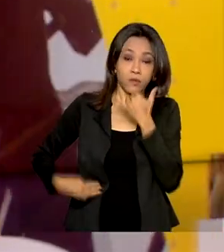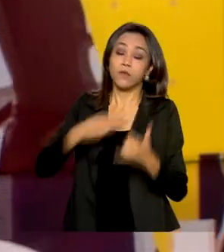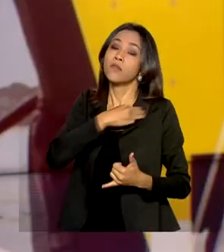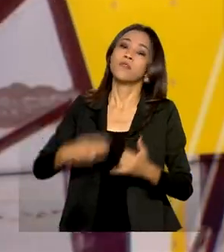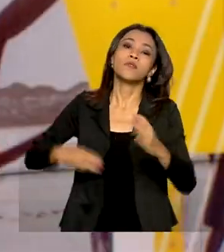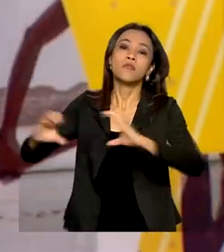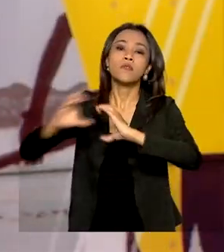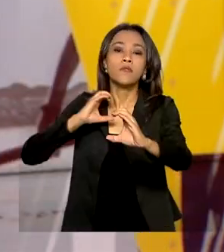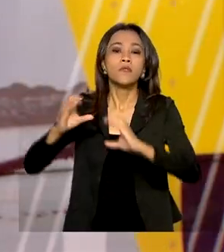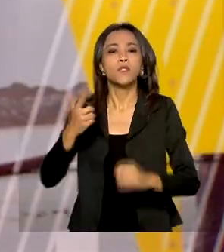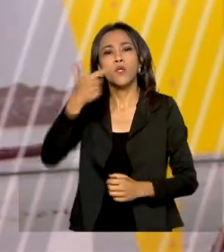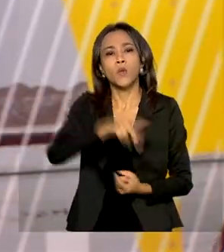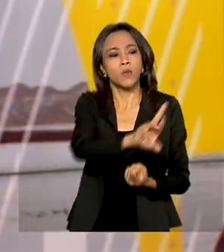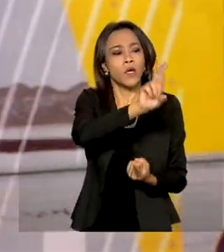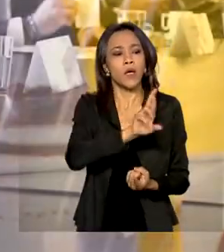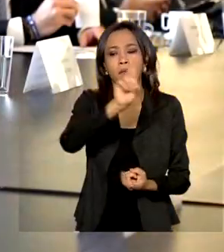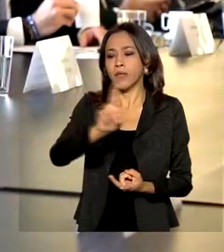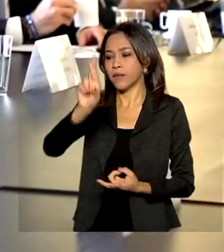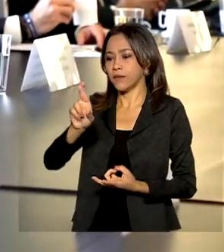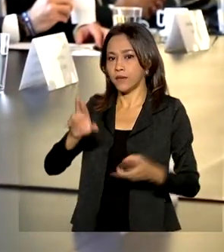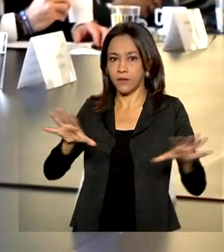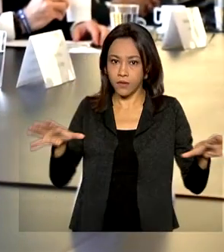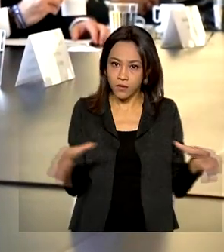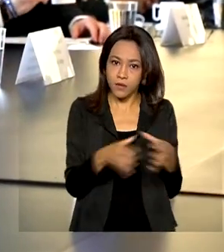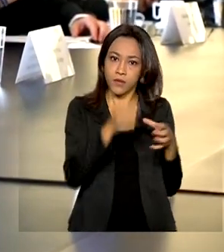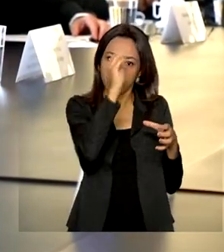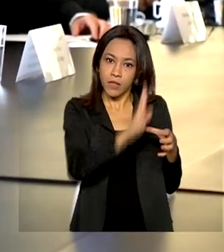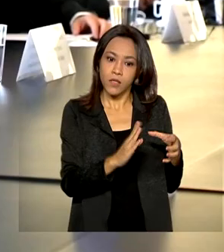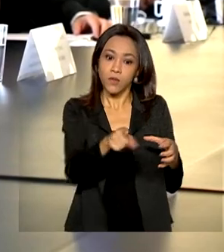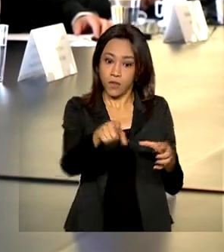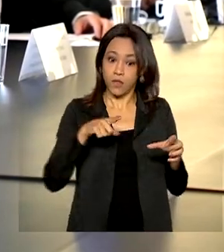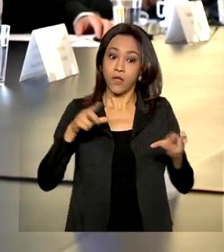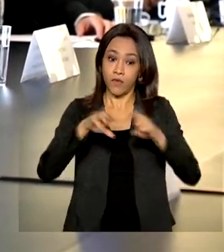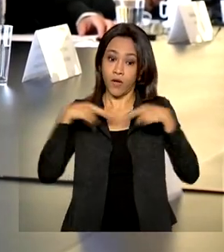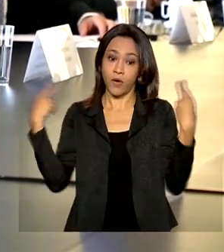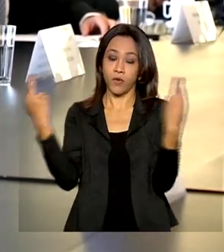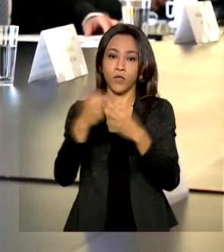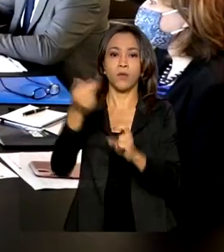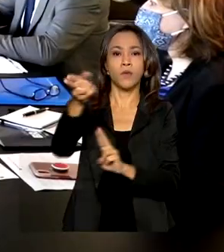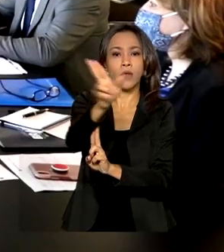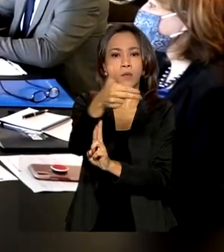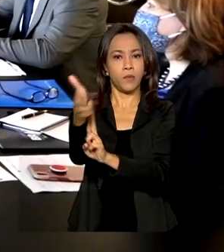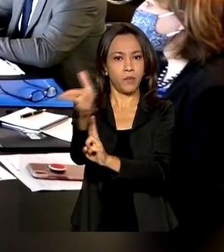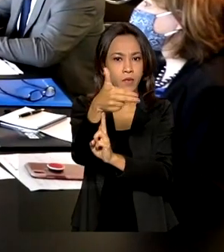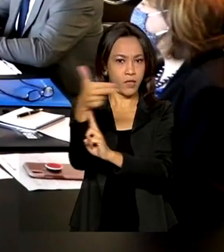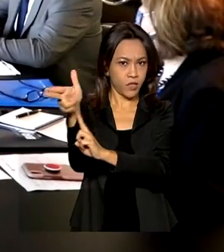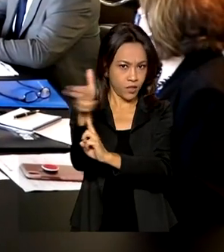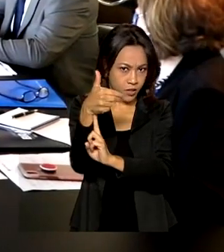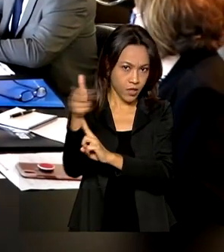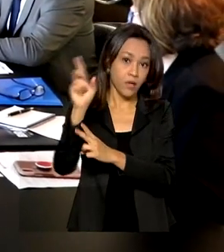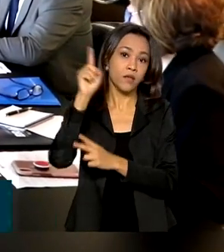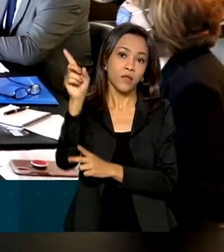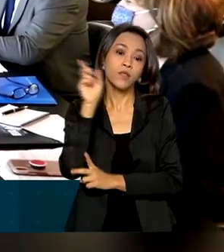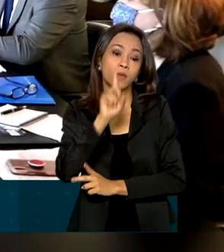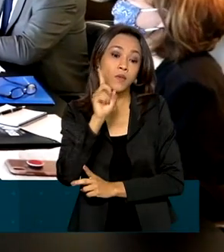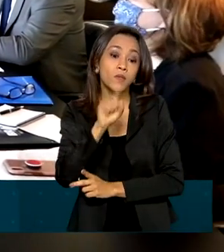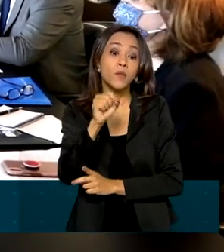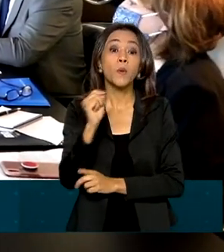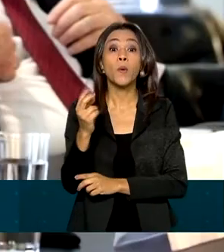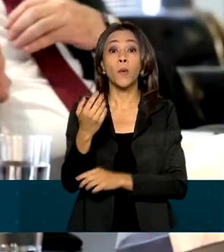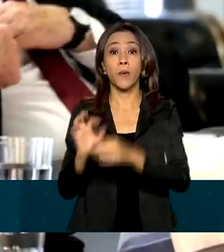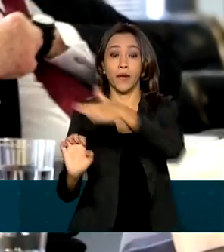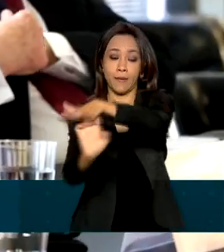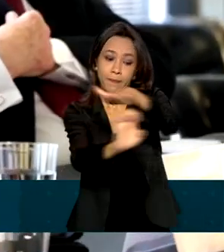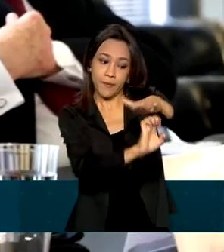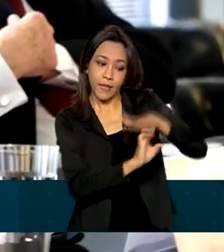com outros representantes brasileiros, se reuniram nesta terça-feira na Embaixada em Washington com empresas do setor de tecnologia